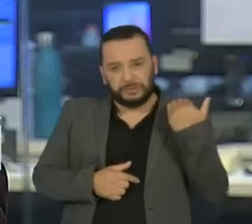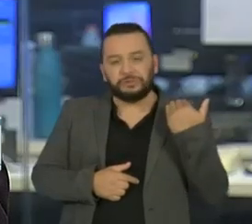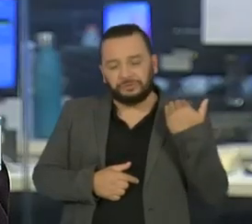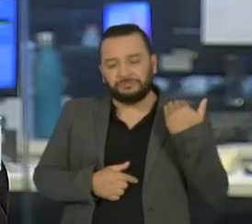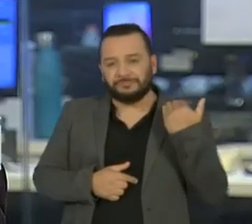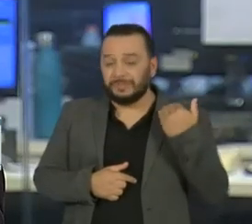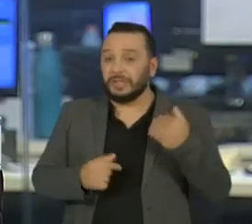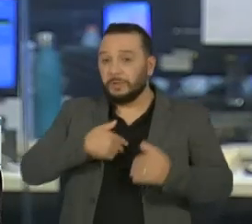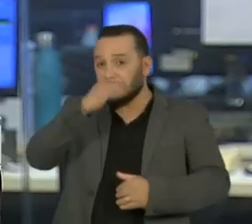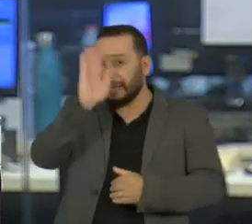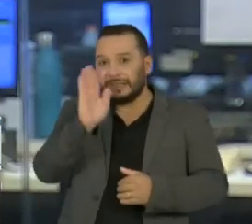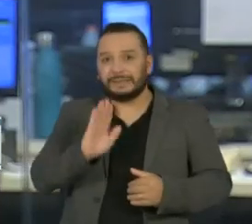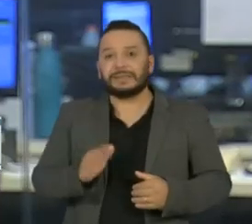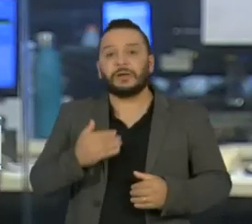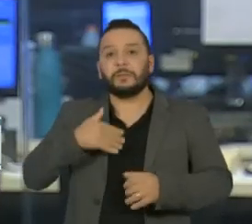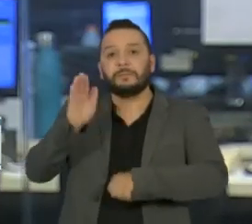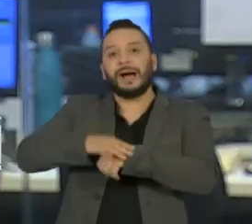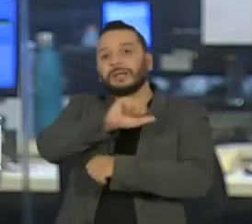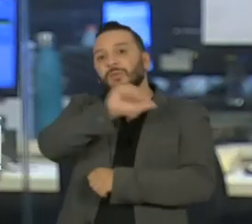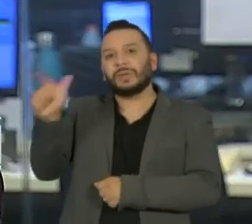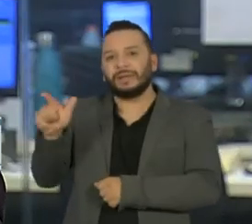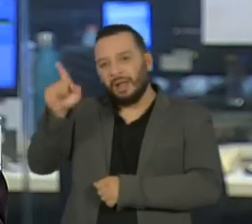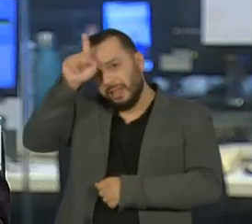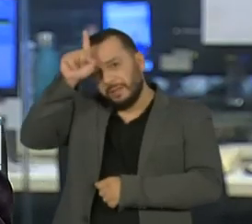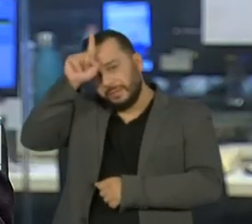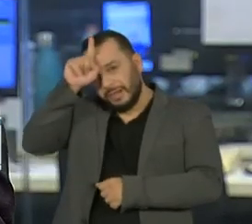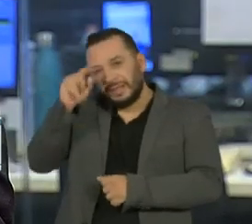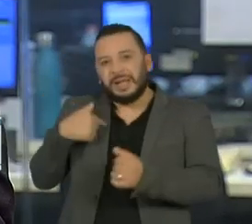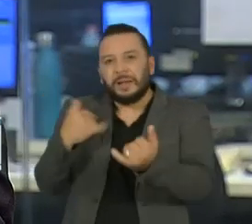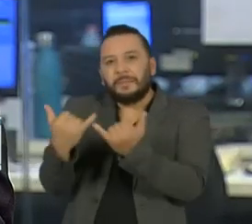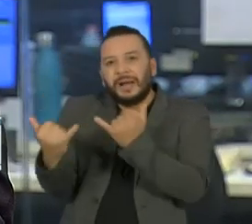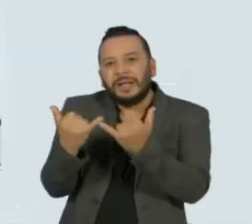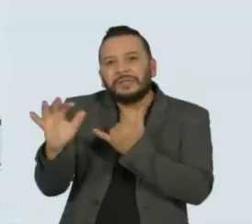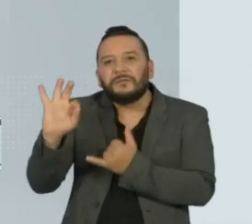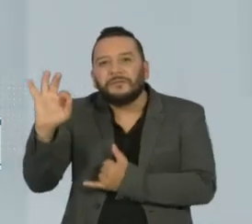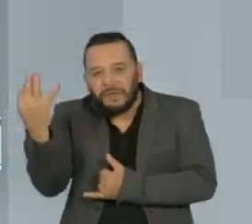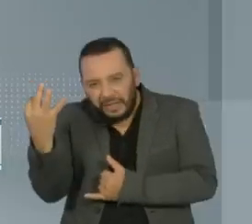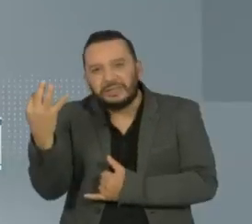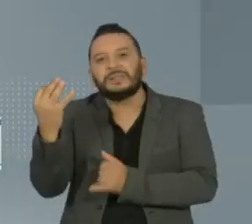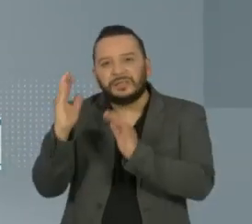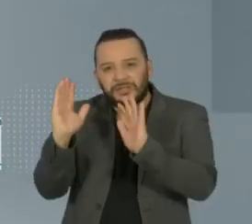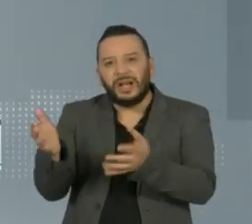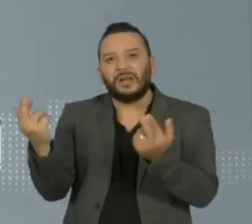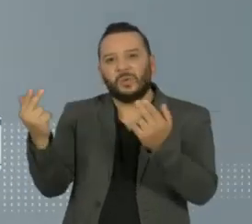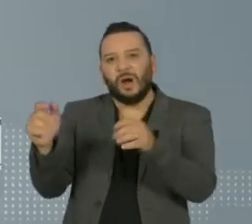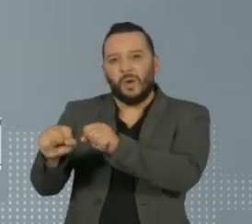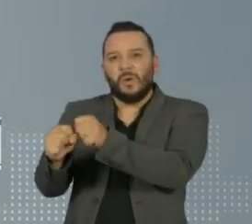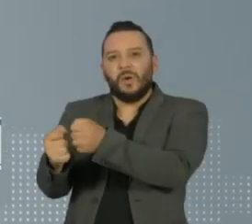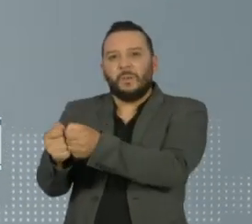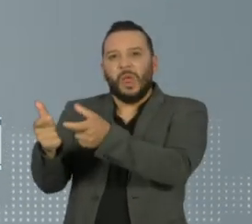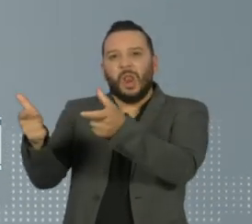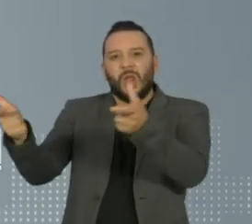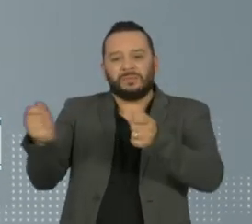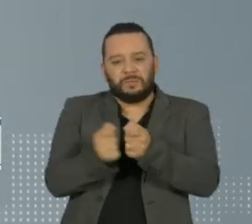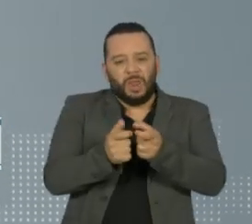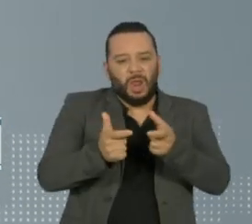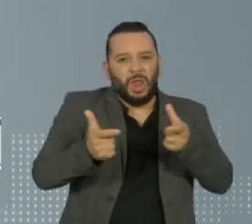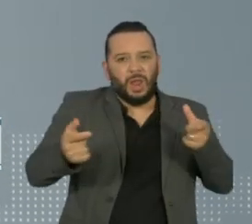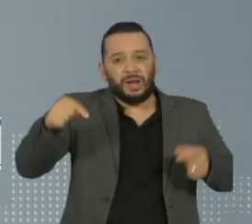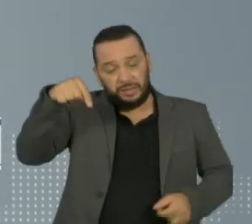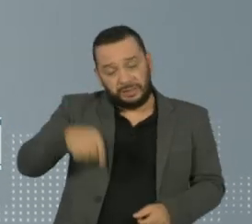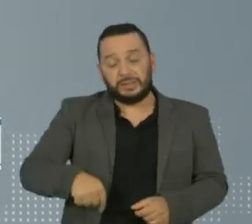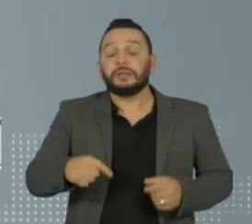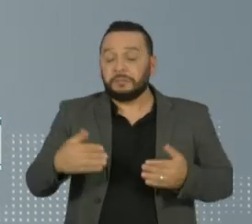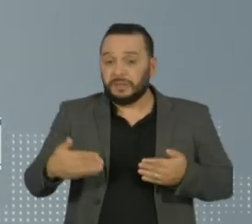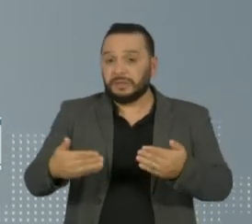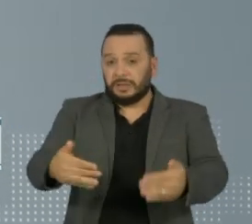O país já ultrapassou a Alemanha e se aproxima da França no total de casos confirmados. Segundo o Ministério da Saúde, já